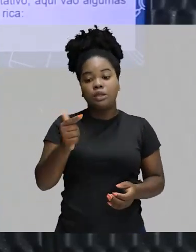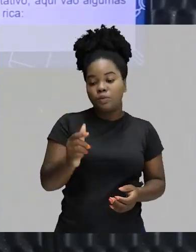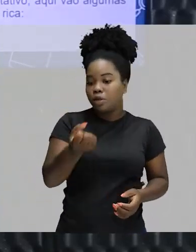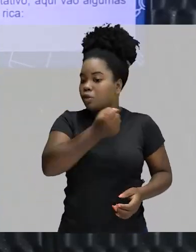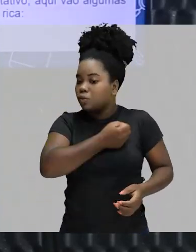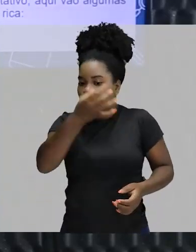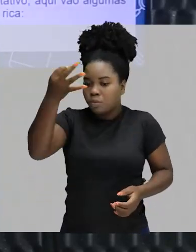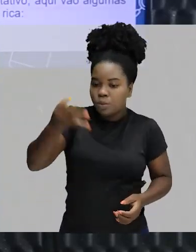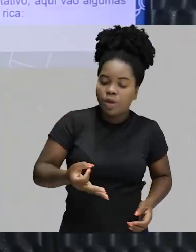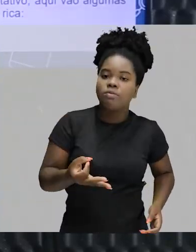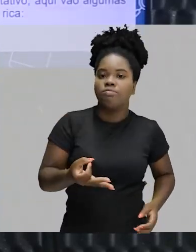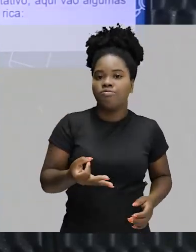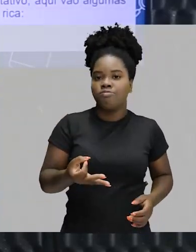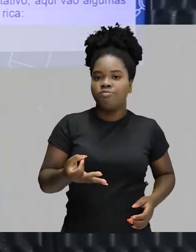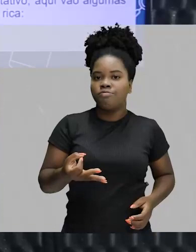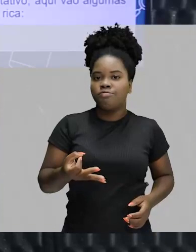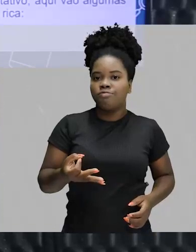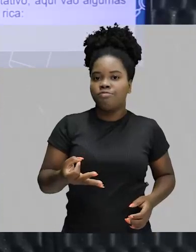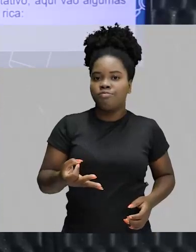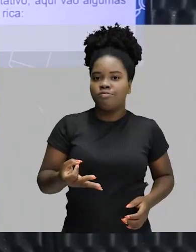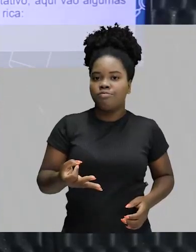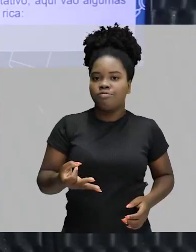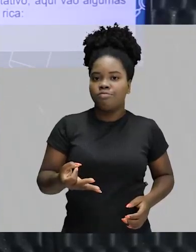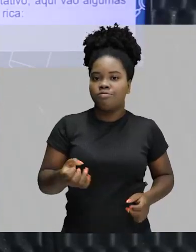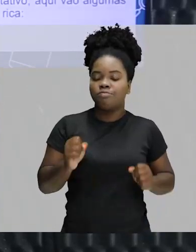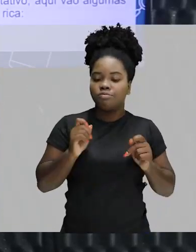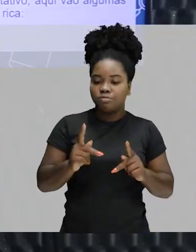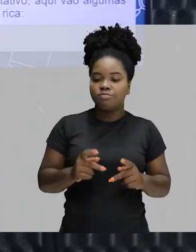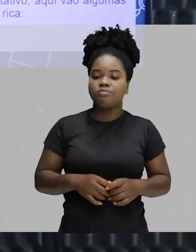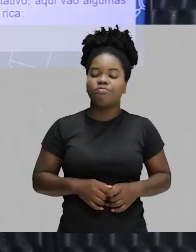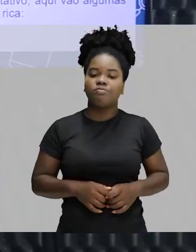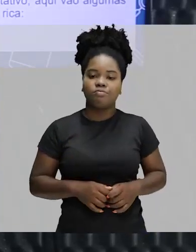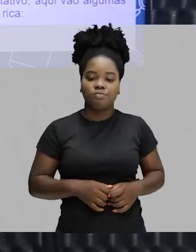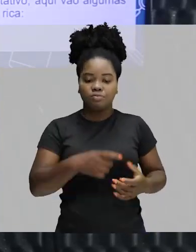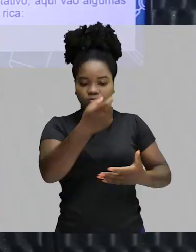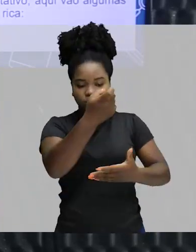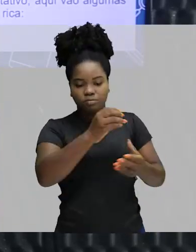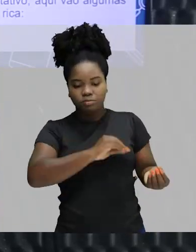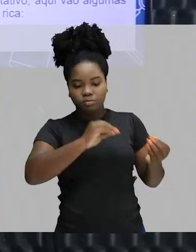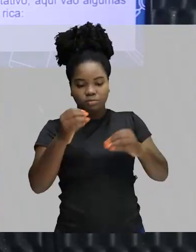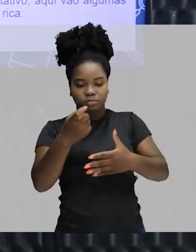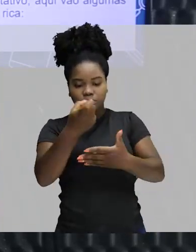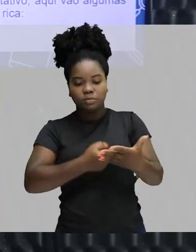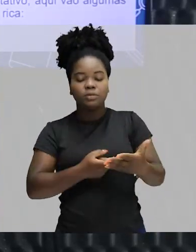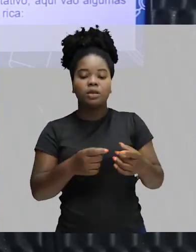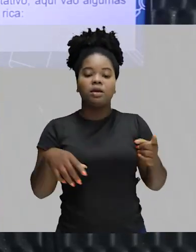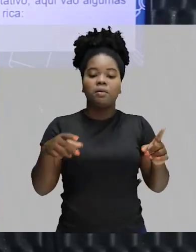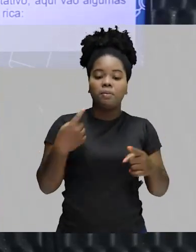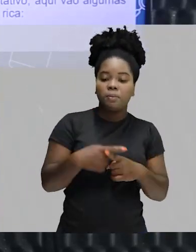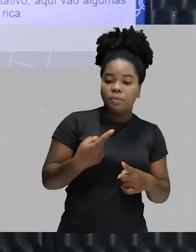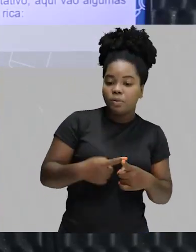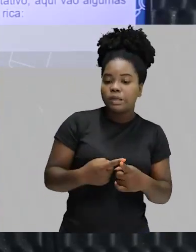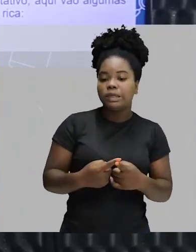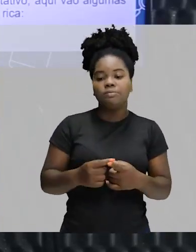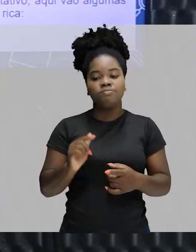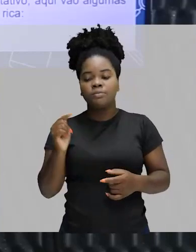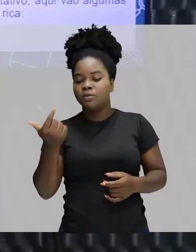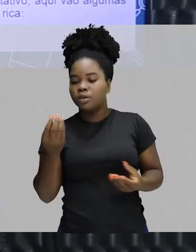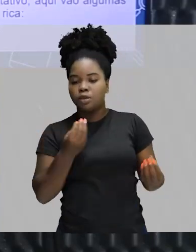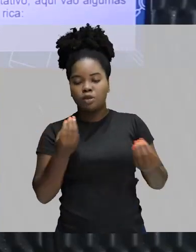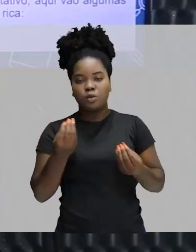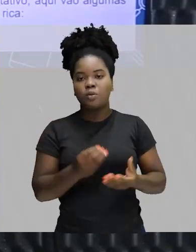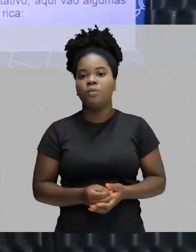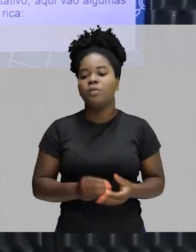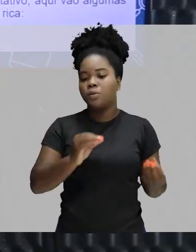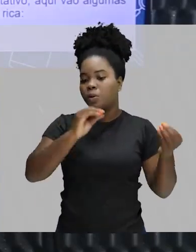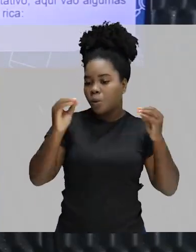seja equivalente àquilo que você está tentando informar no texto. Porque, senão, perde totalmente o sentido. Nós temos que passar